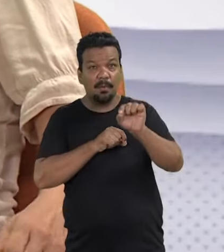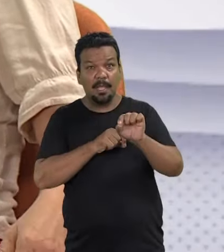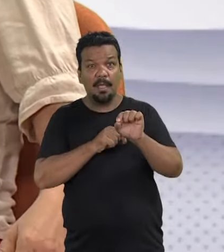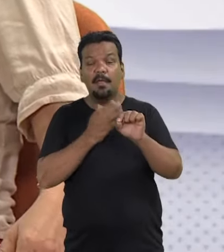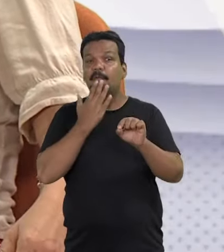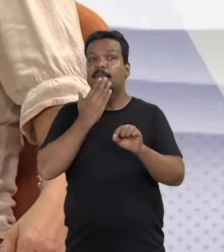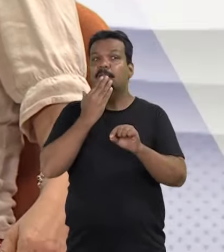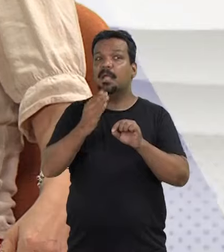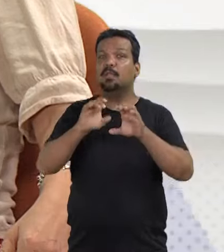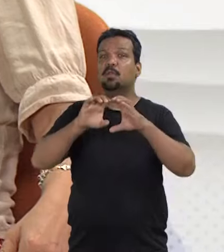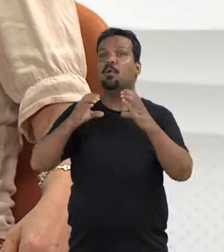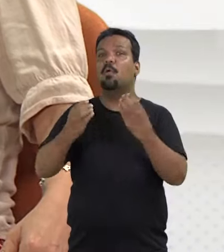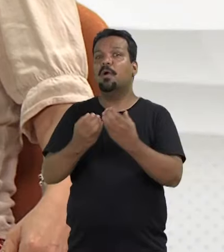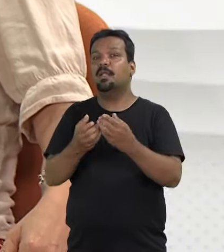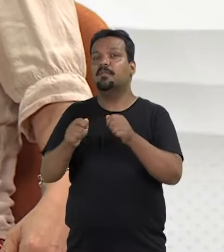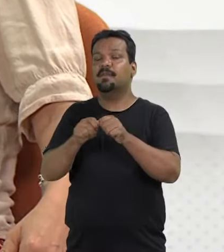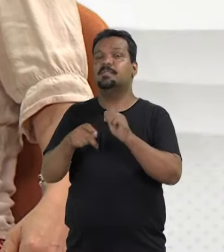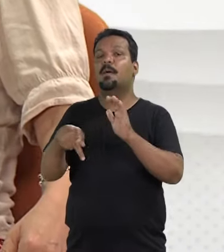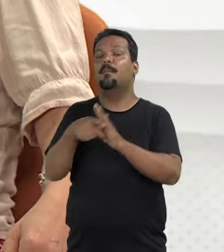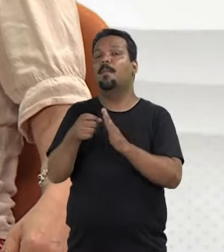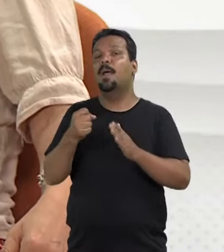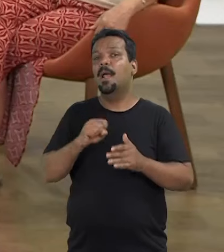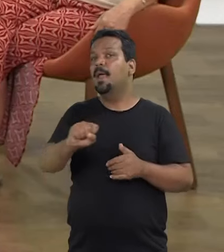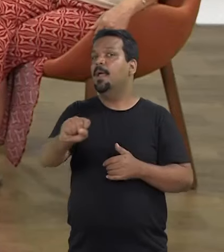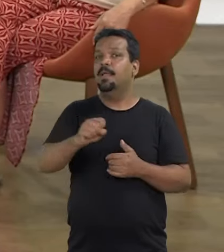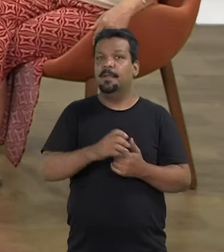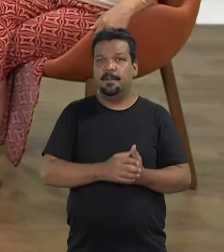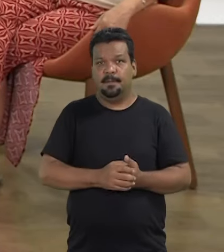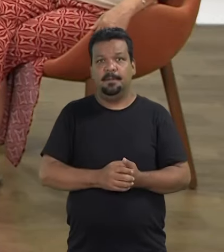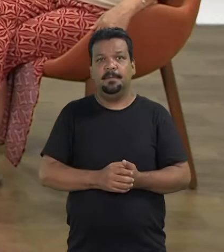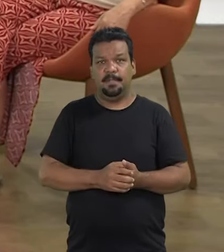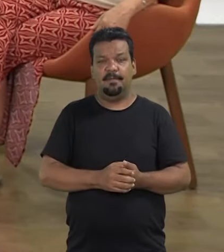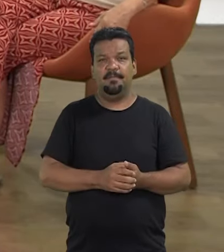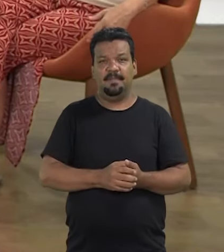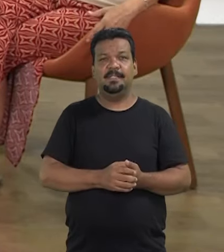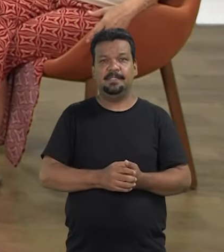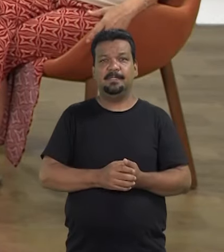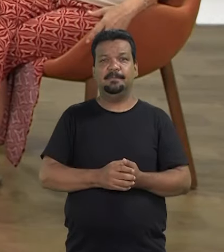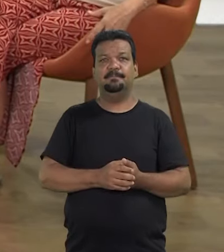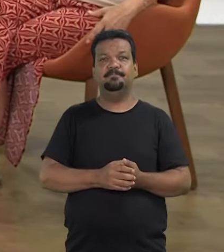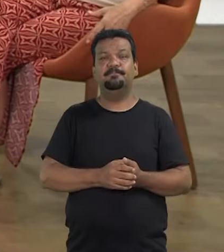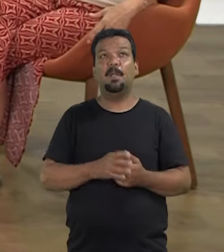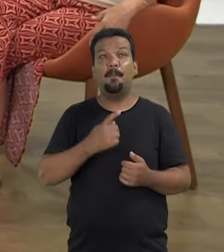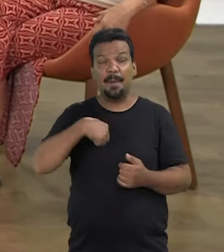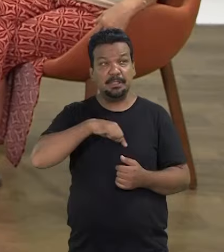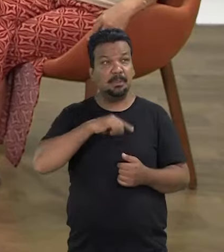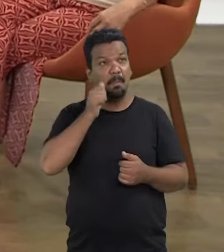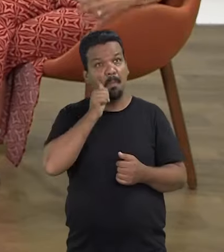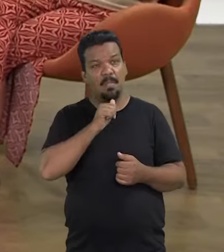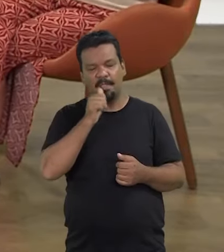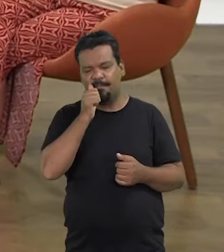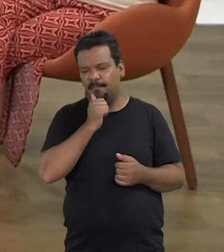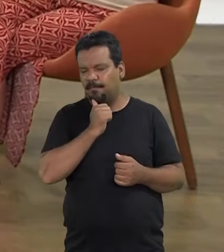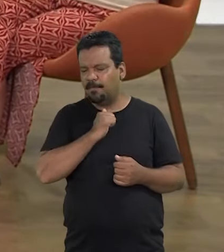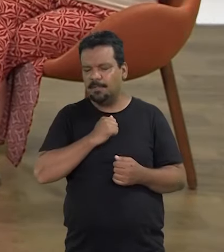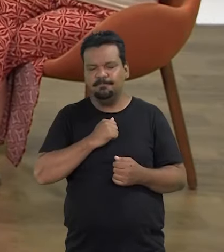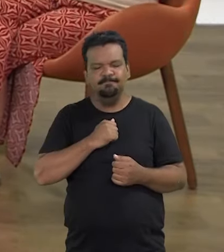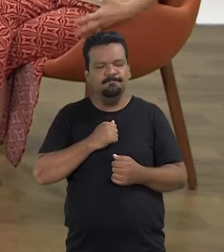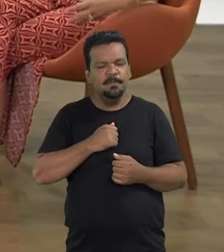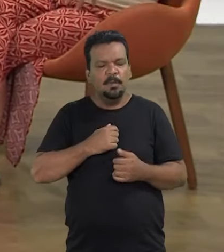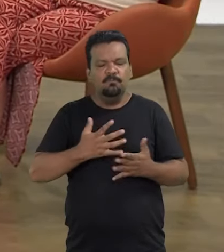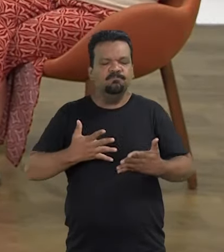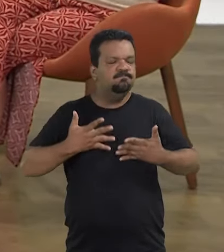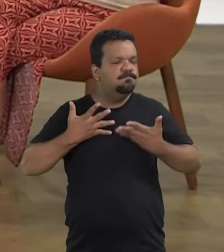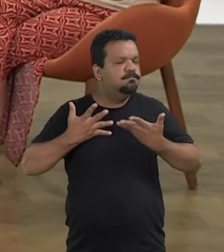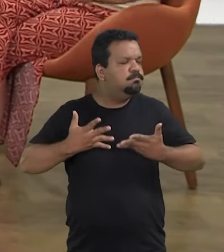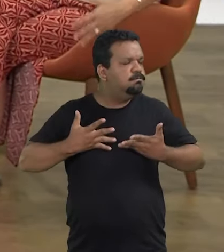a atenção foi quando ela foi, diante de um congresso, fazer a própria defesa. Aquele Olímpio das Mulheres foi um bálsamo,